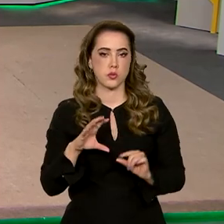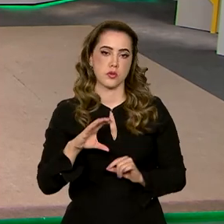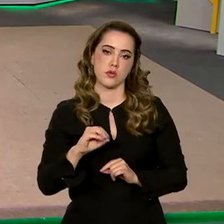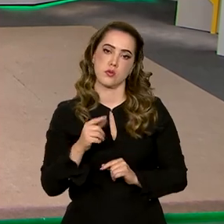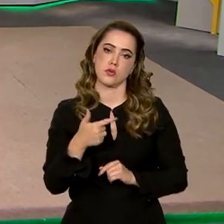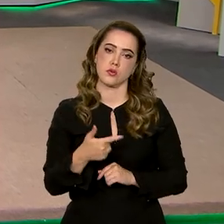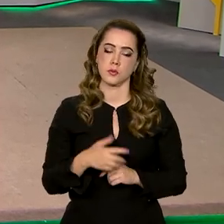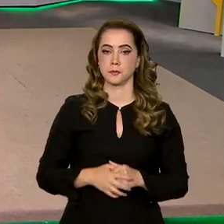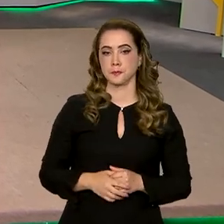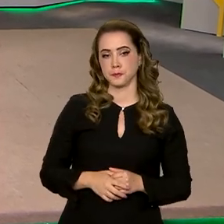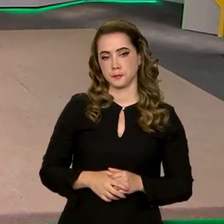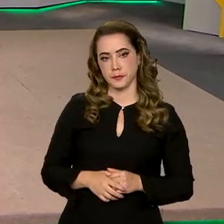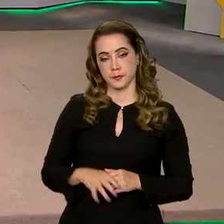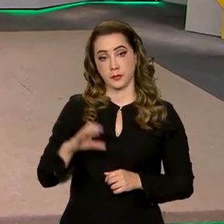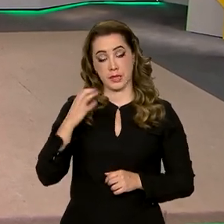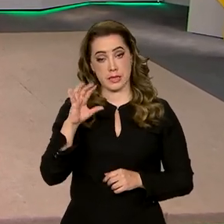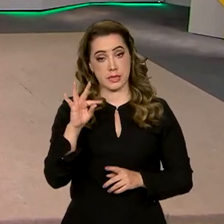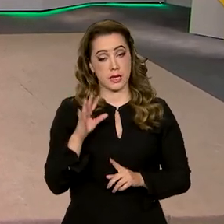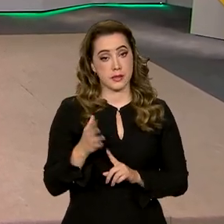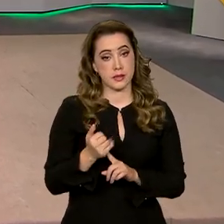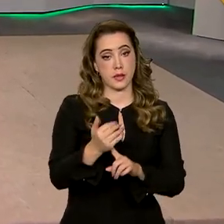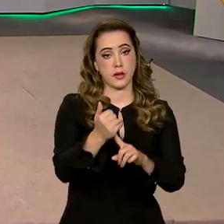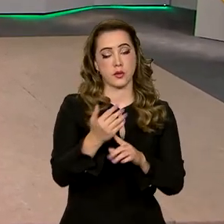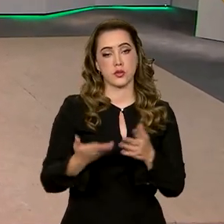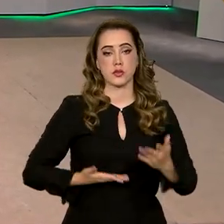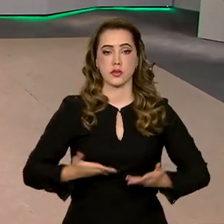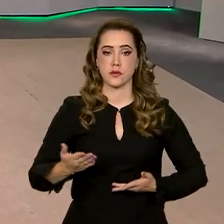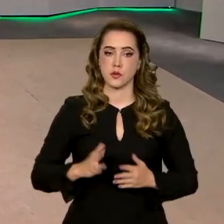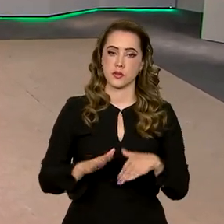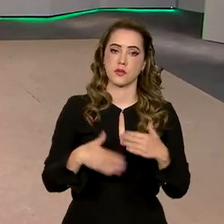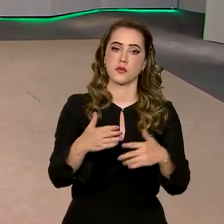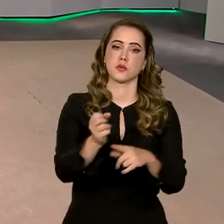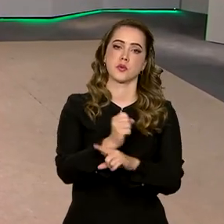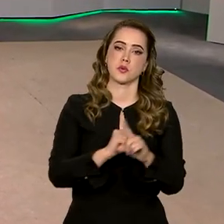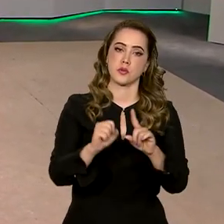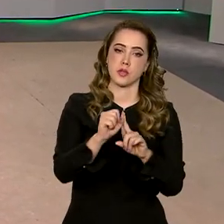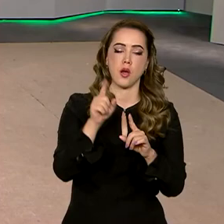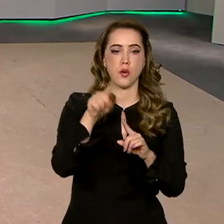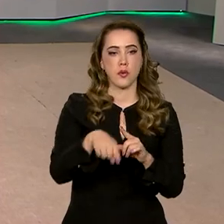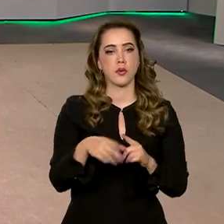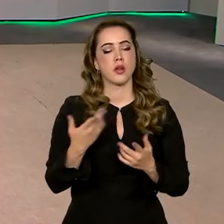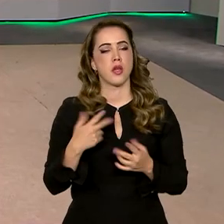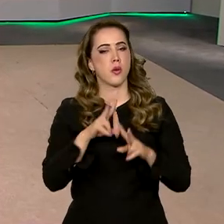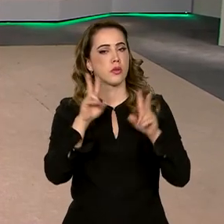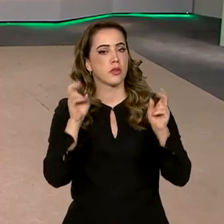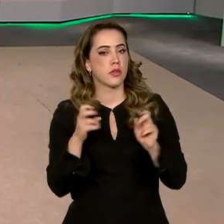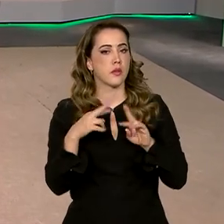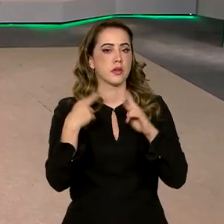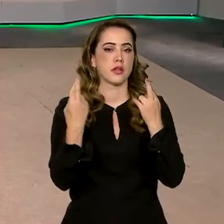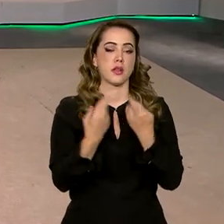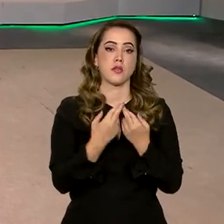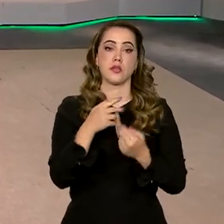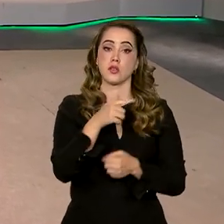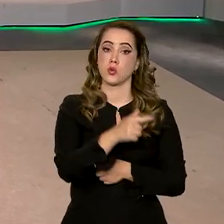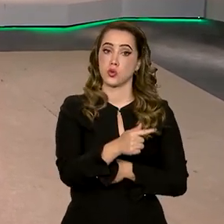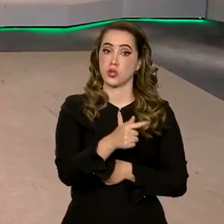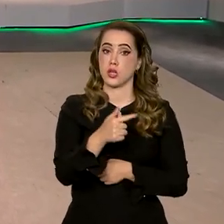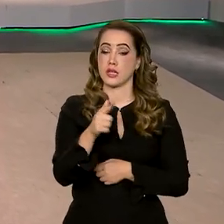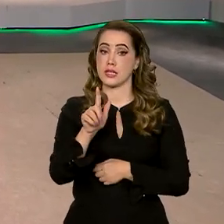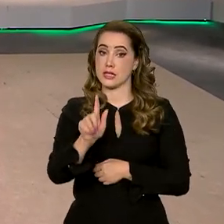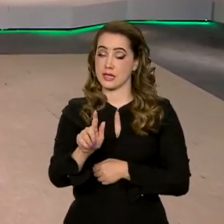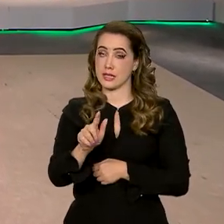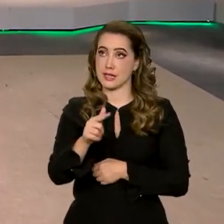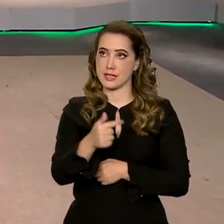Ciência e tecnologia a serviço do desenvolvimento social deve ser a tônica da reunião do G77,